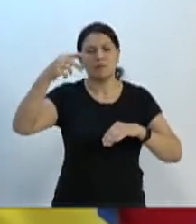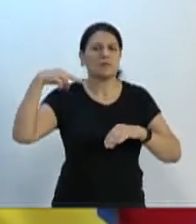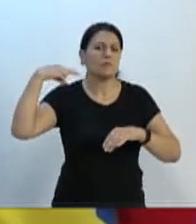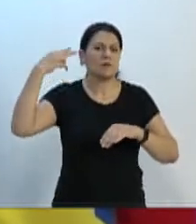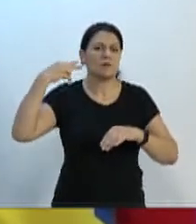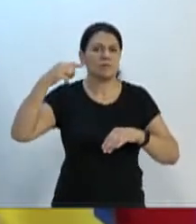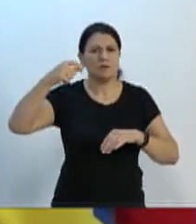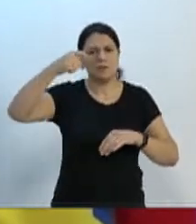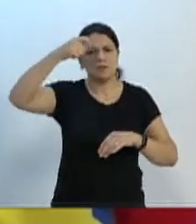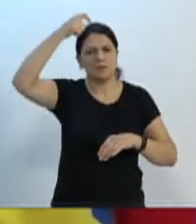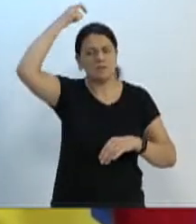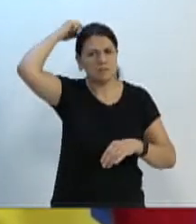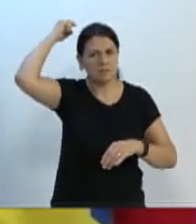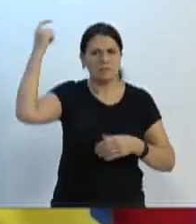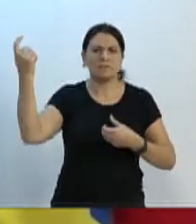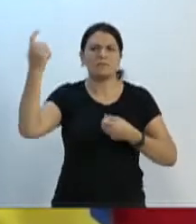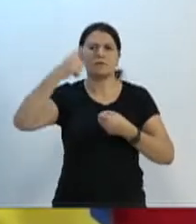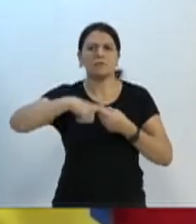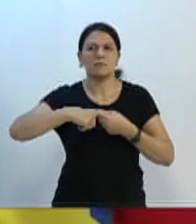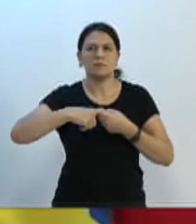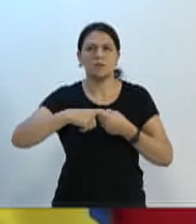Adriano retorna.